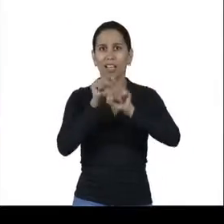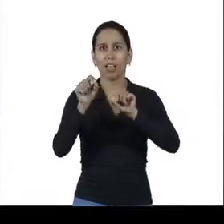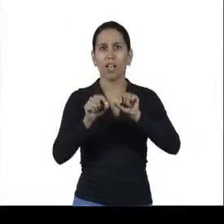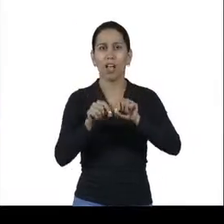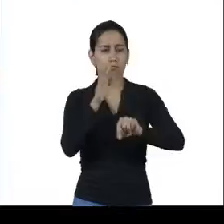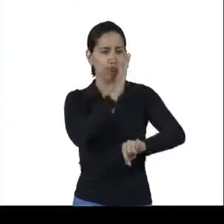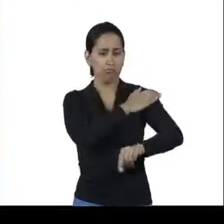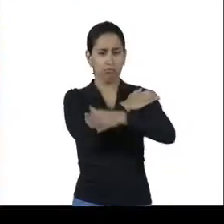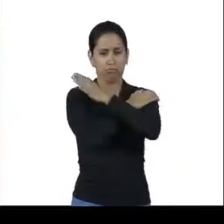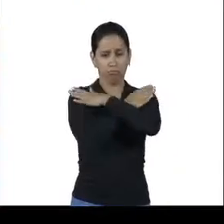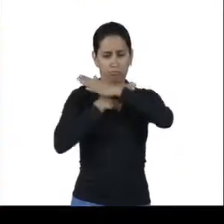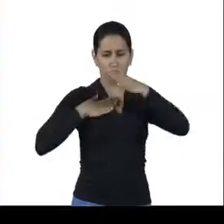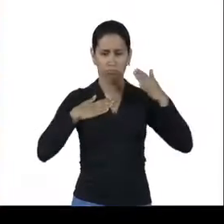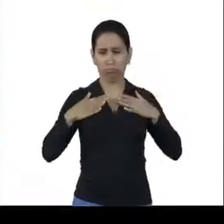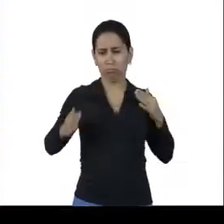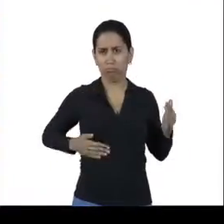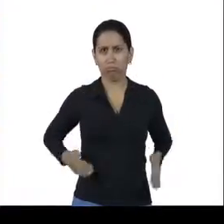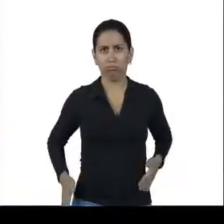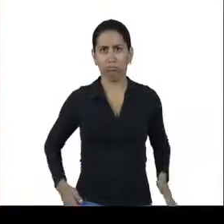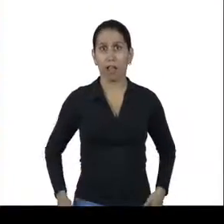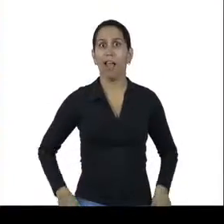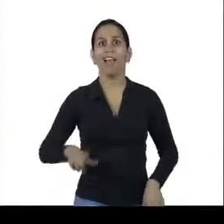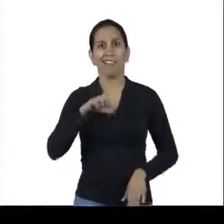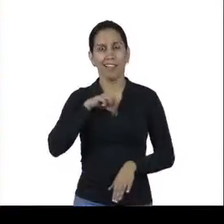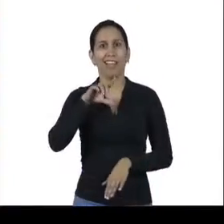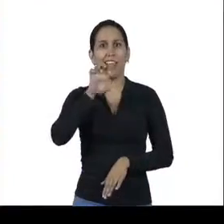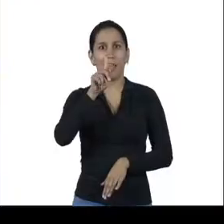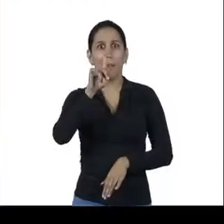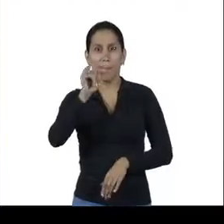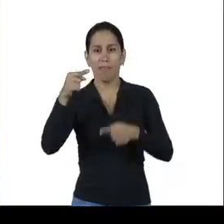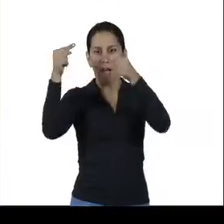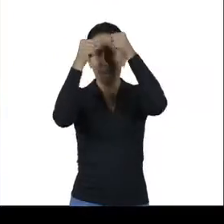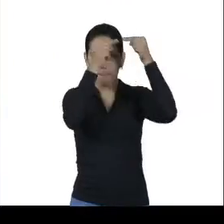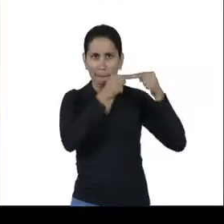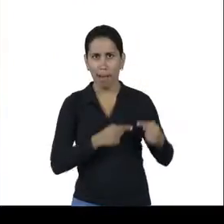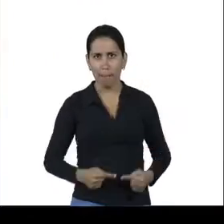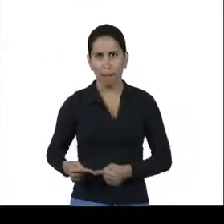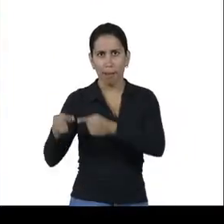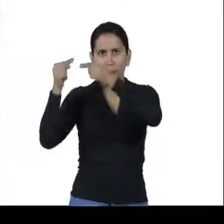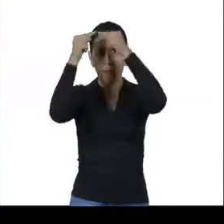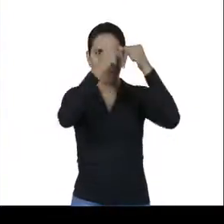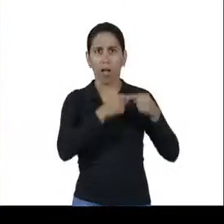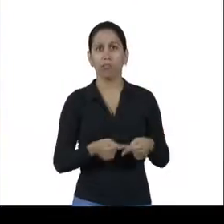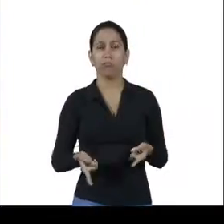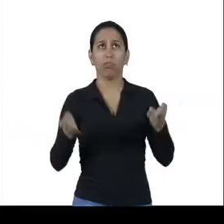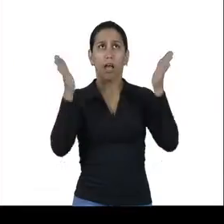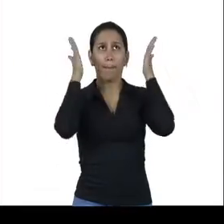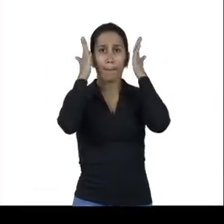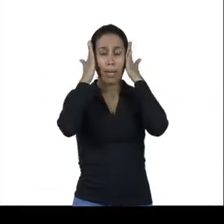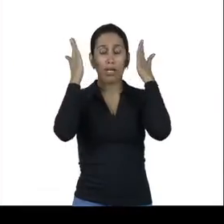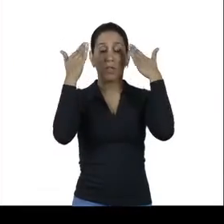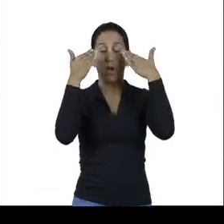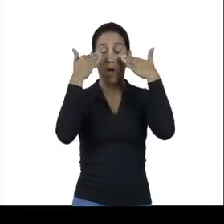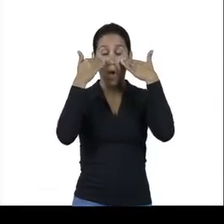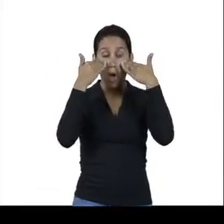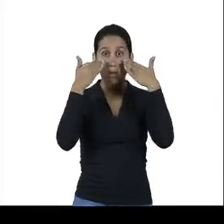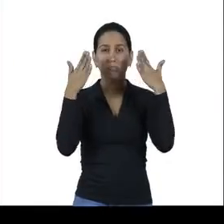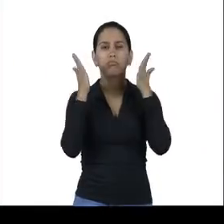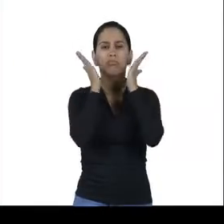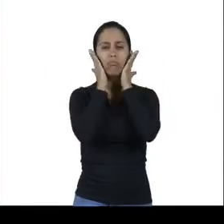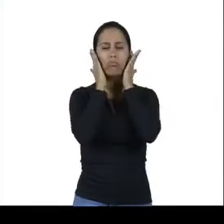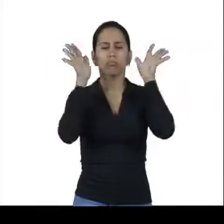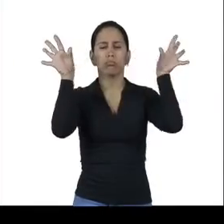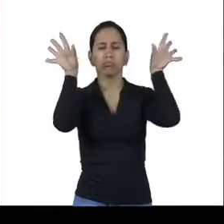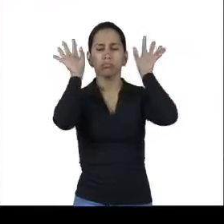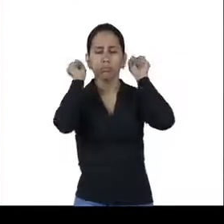parte do corpo existe um EPI que garante a sua proteção. Cabeça, olhos, audição, rosto, vias